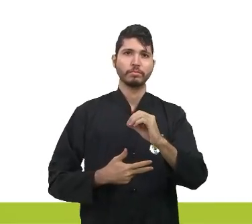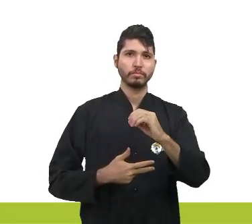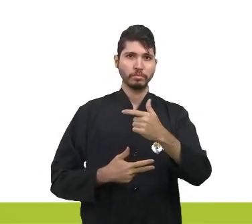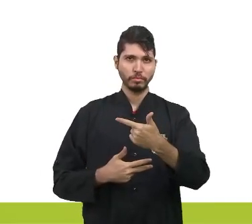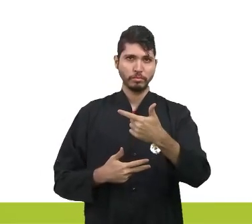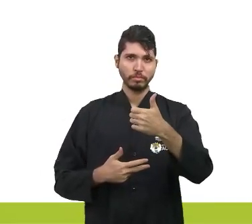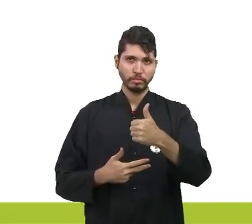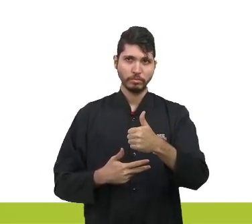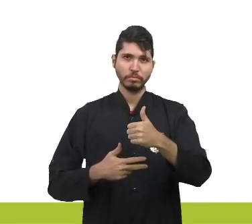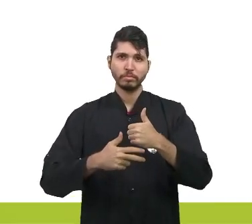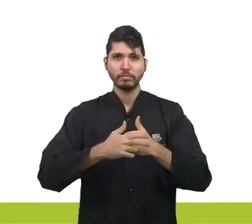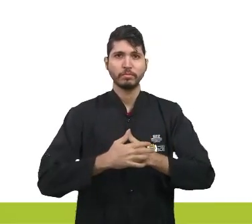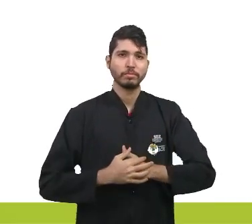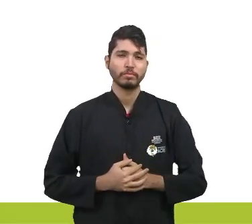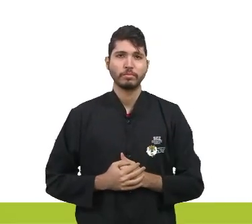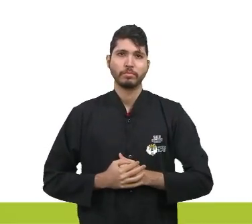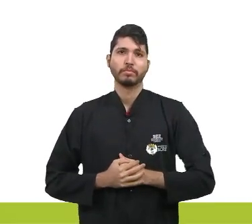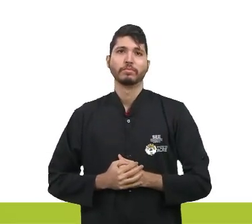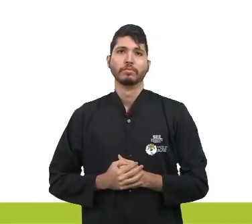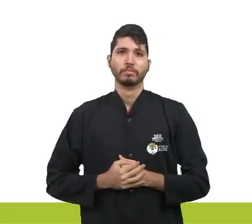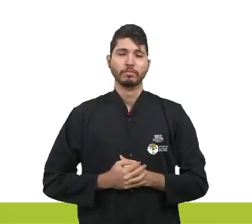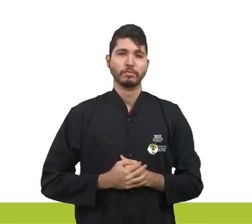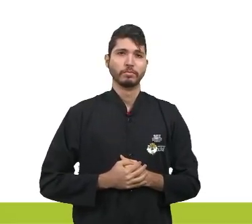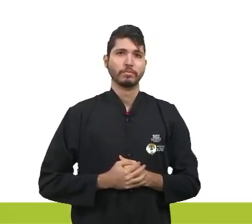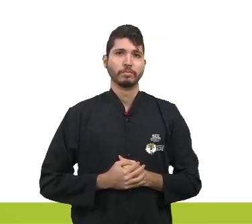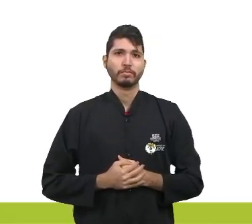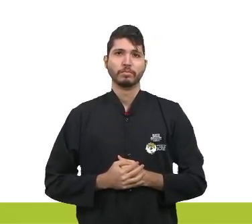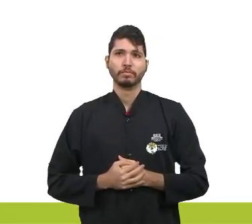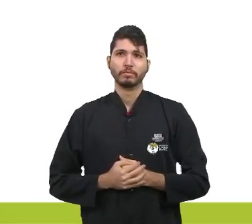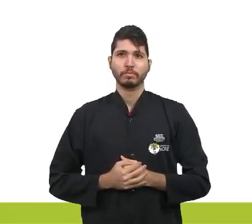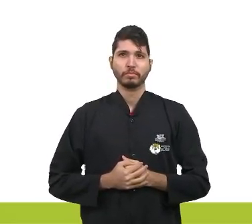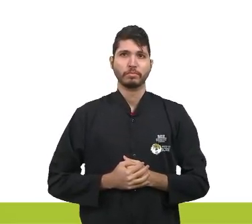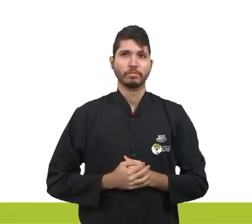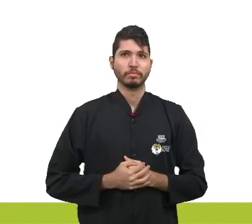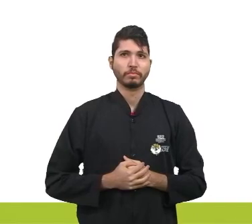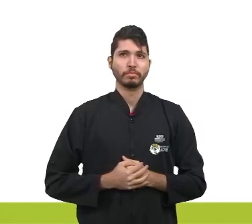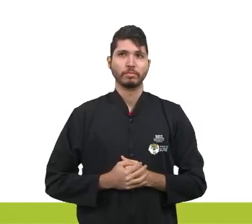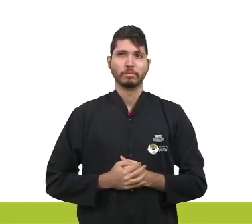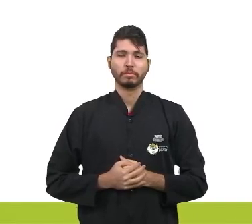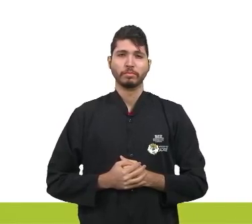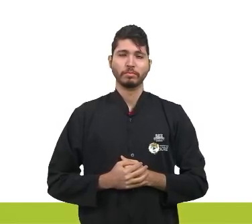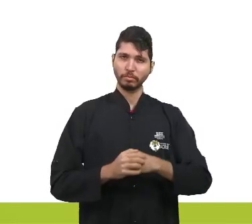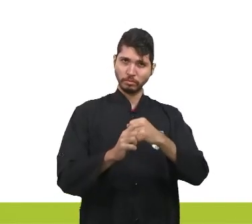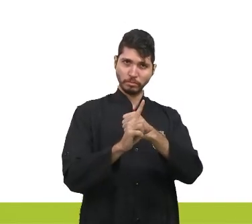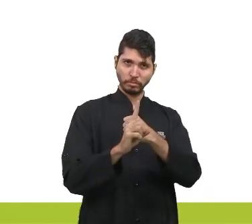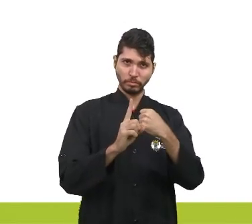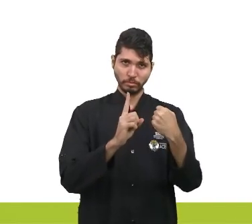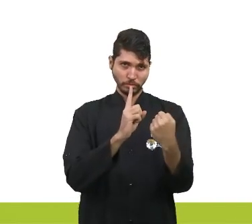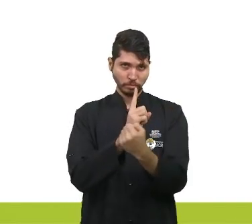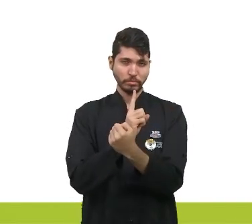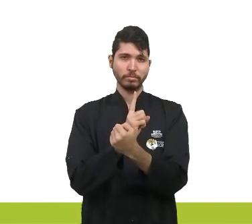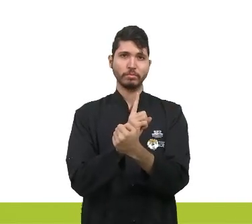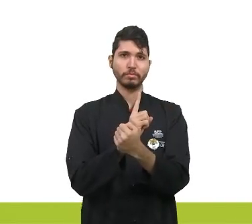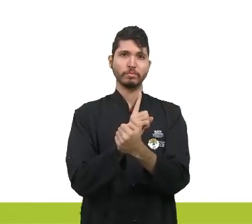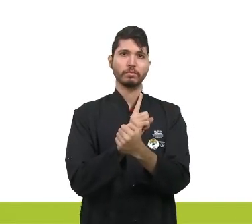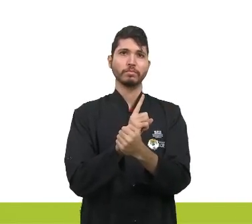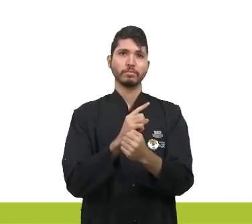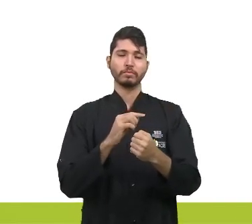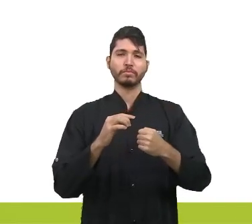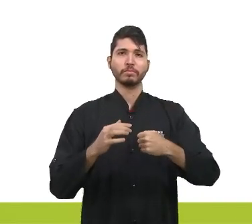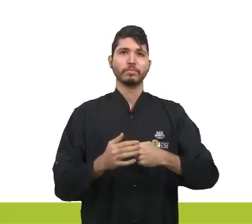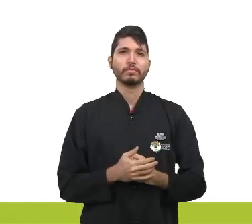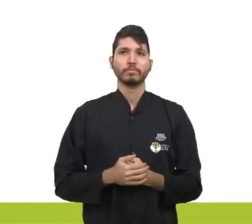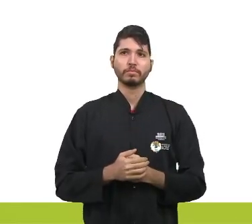a leitura do fragmento. Numa sociedade em transição, a marcha da